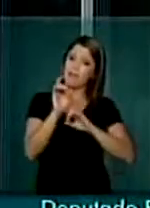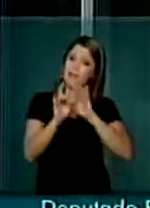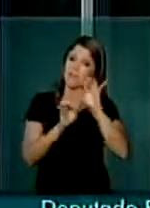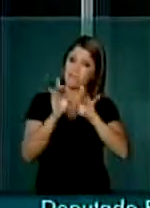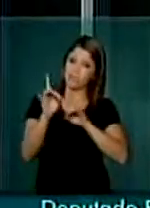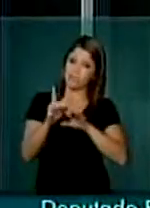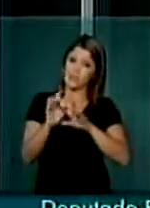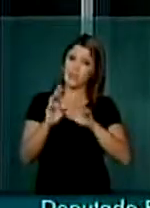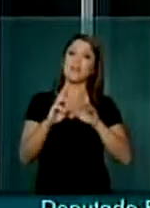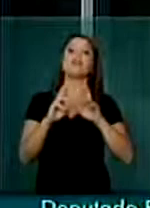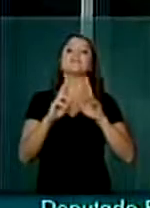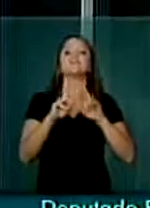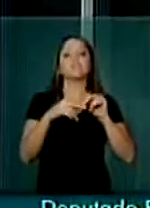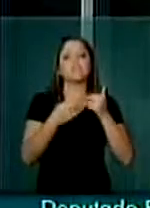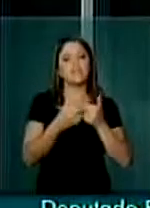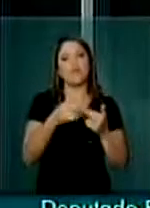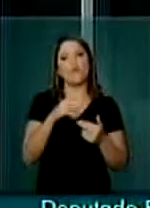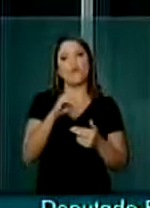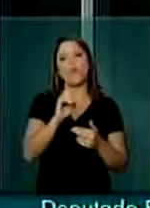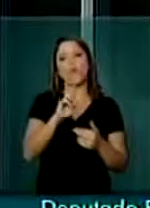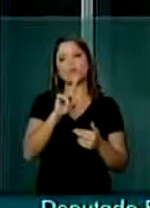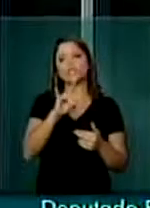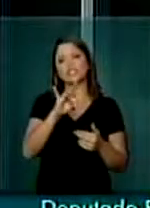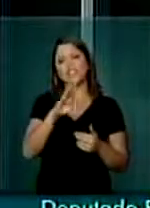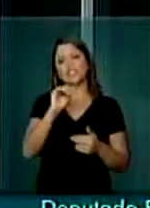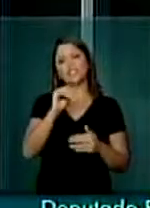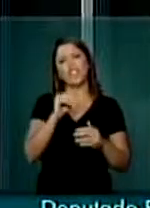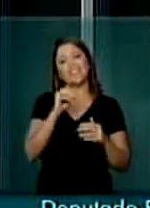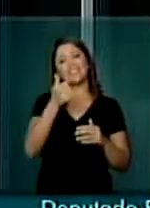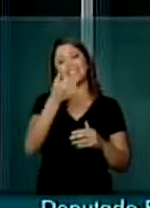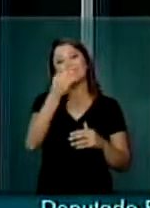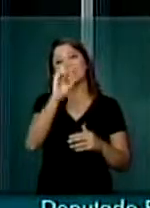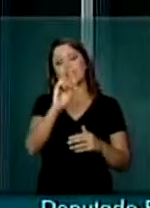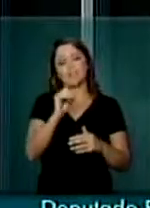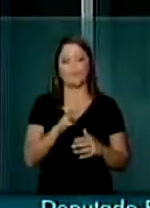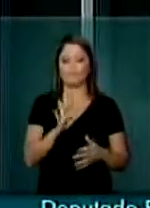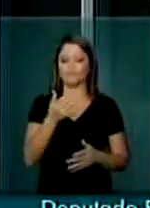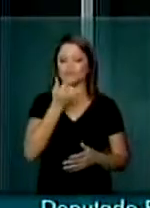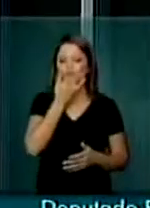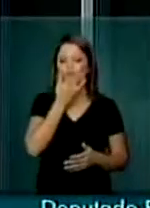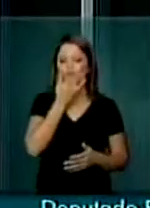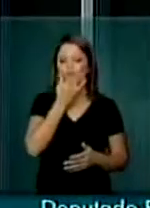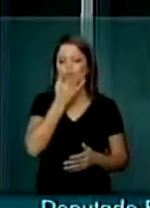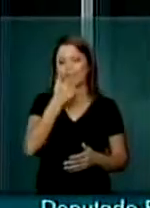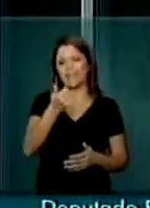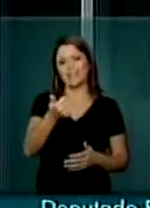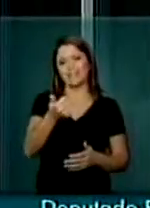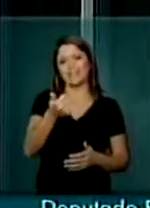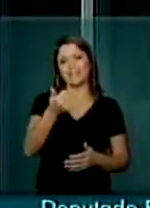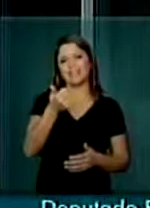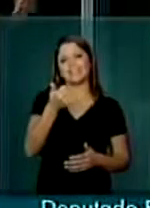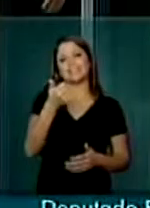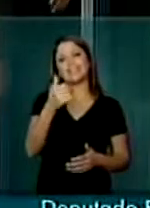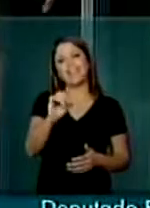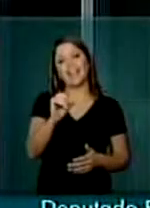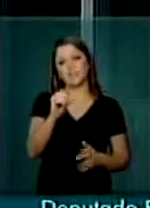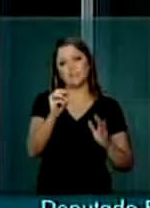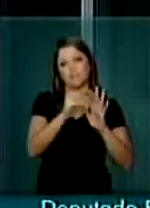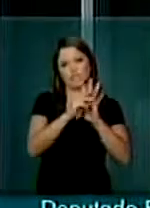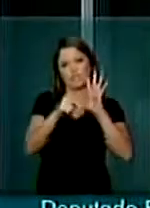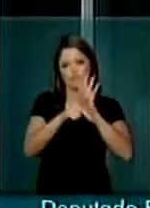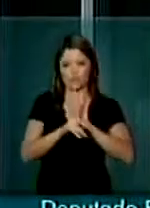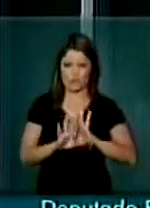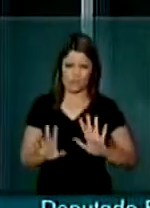sessão ordinária já está trancada por 10 PECs, 10, desculpe, 10 medidas